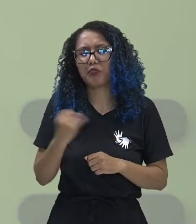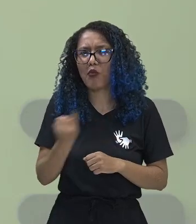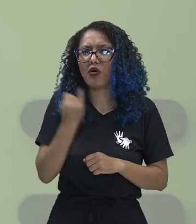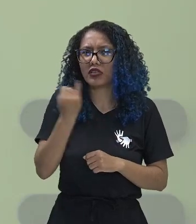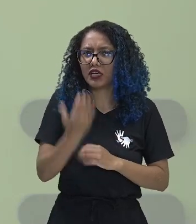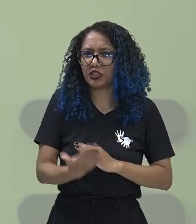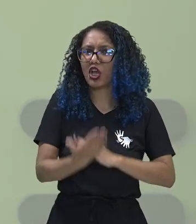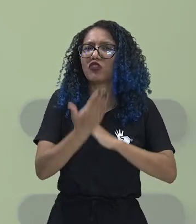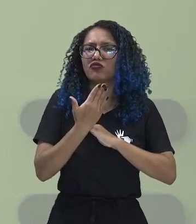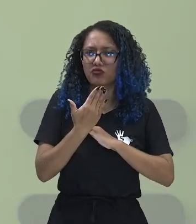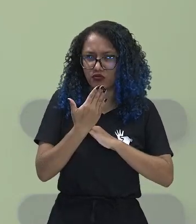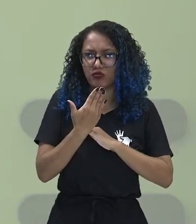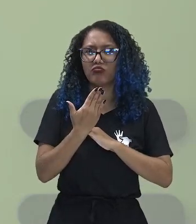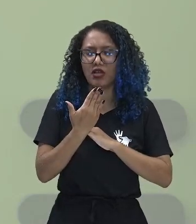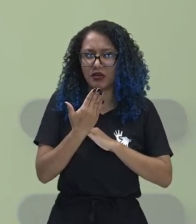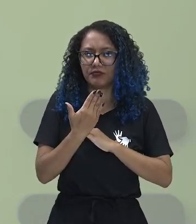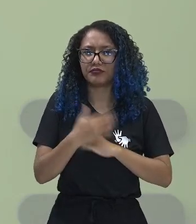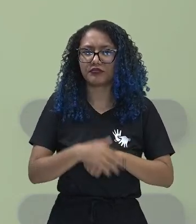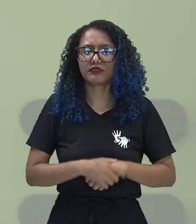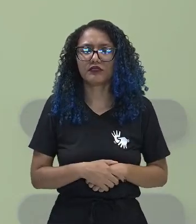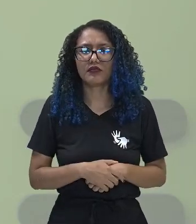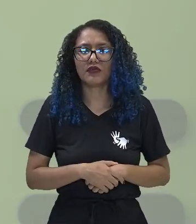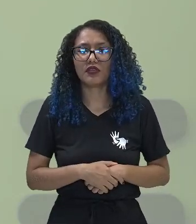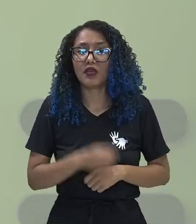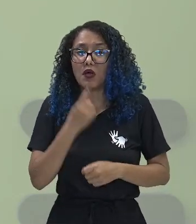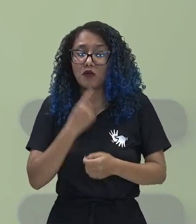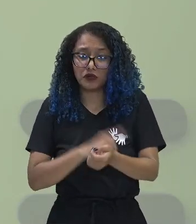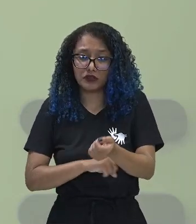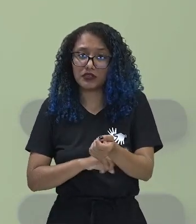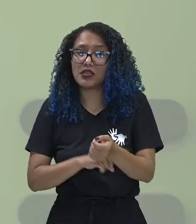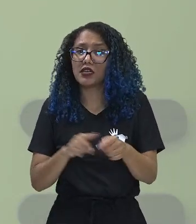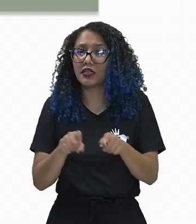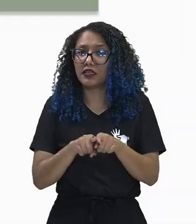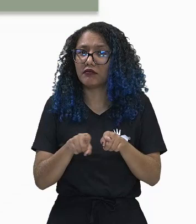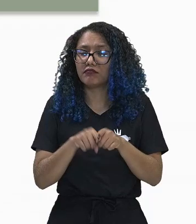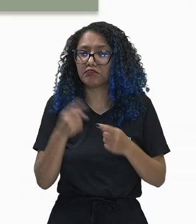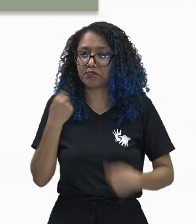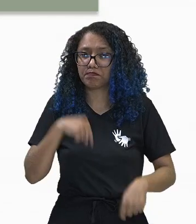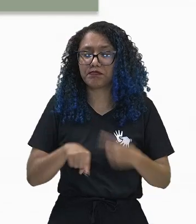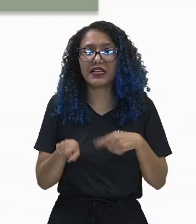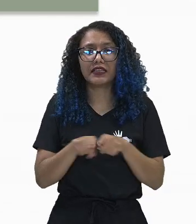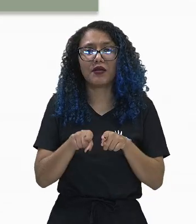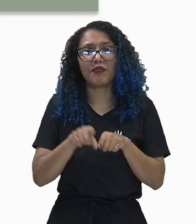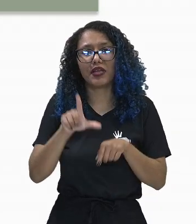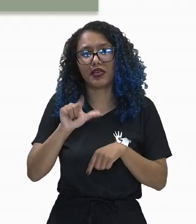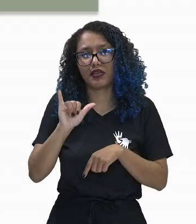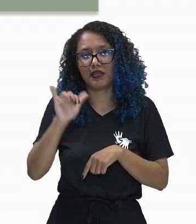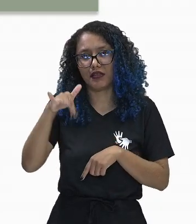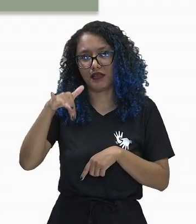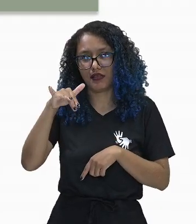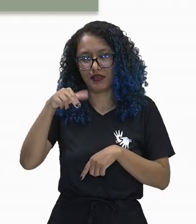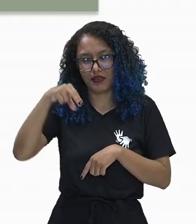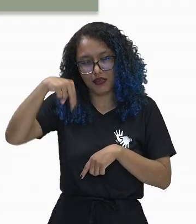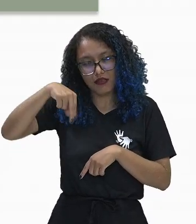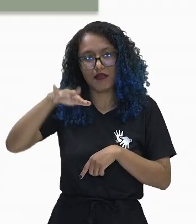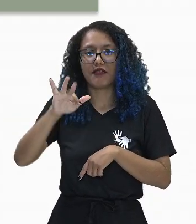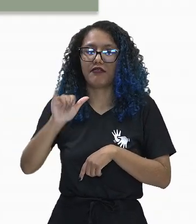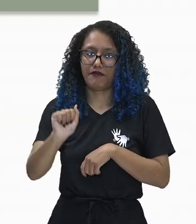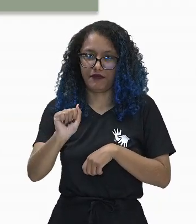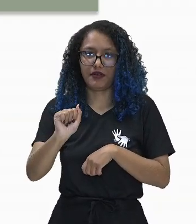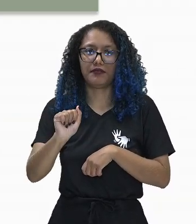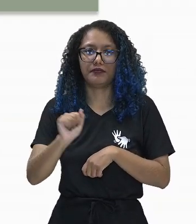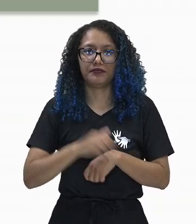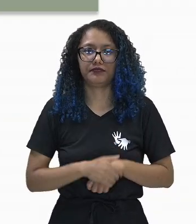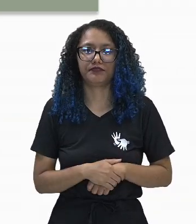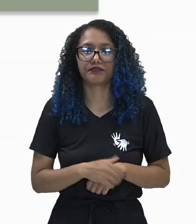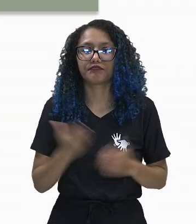circulação não só do sangue como também da linfa. Vamos dar continuidade aí. Comparando os dois sistemas, nós temos